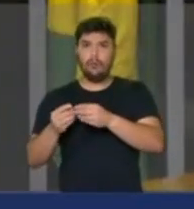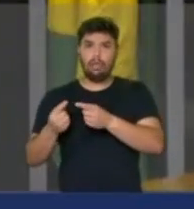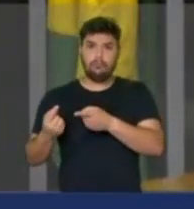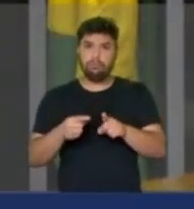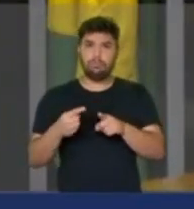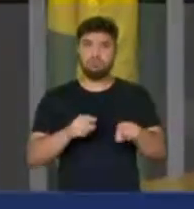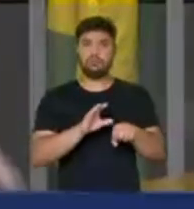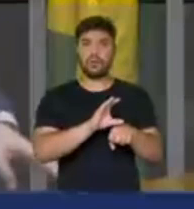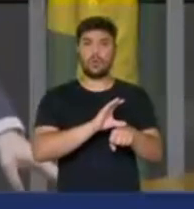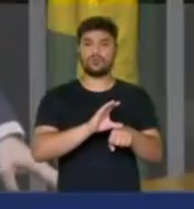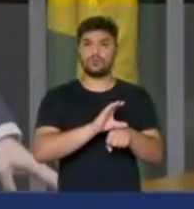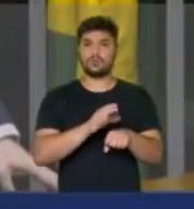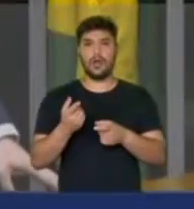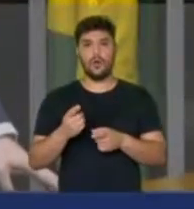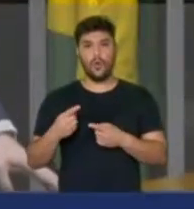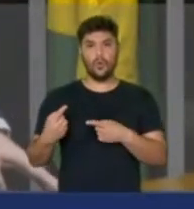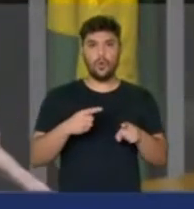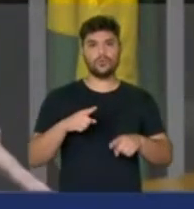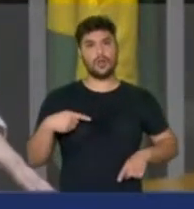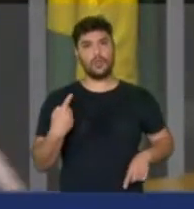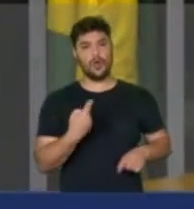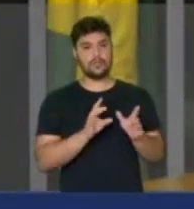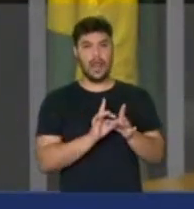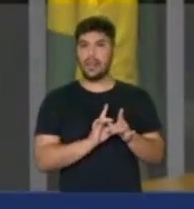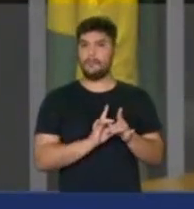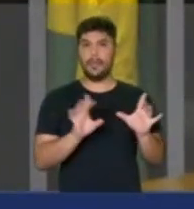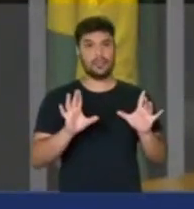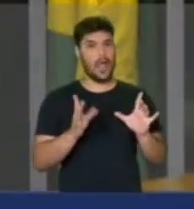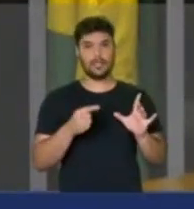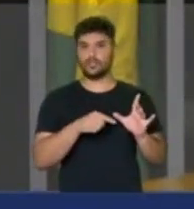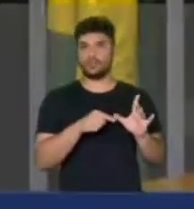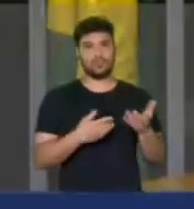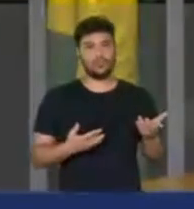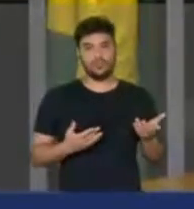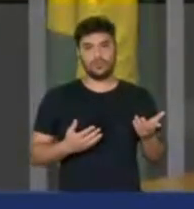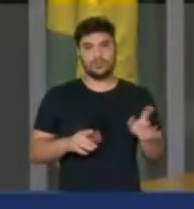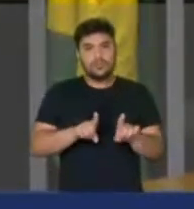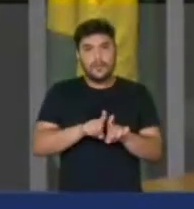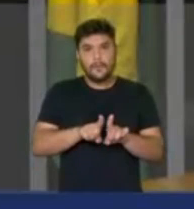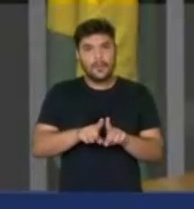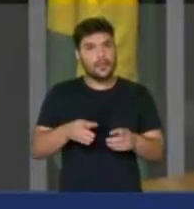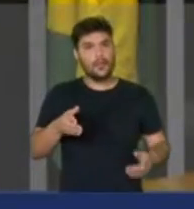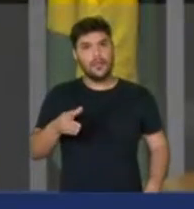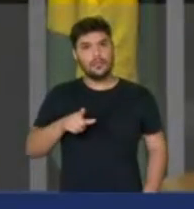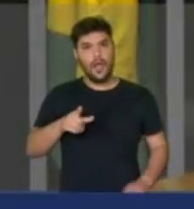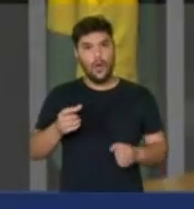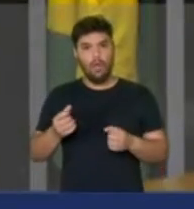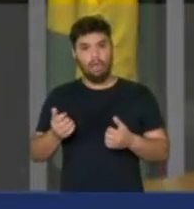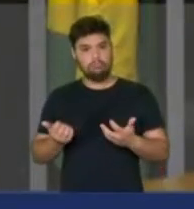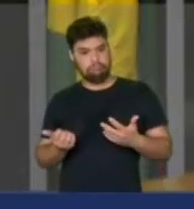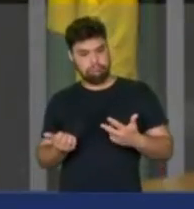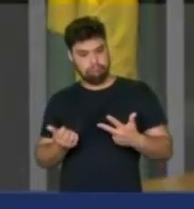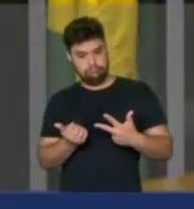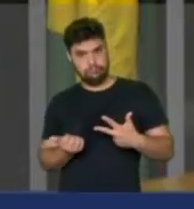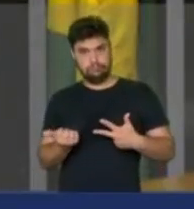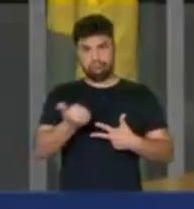agredindo as nossas liberdades e garantias fundamentais, e estão avançando sobre o poder deste Parlamento. Aliás,